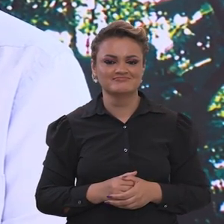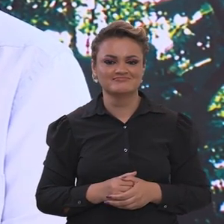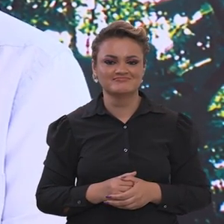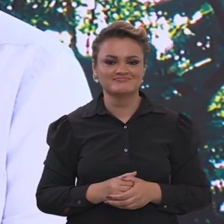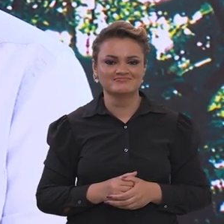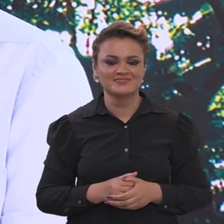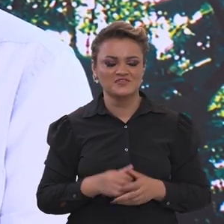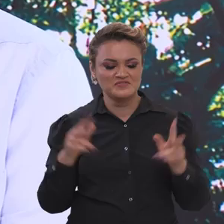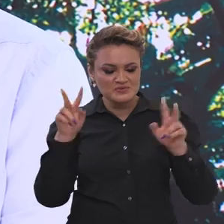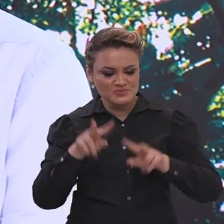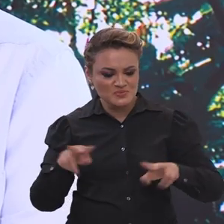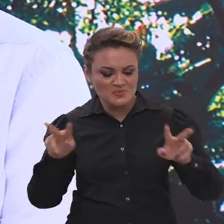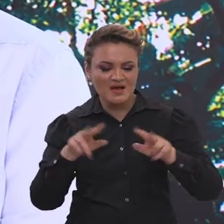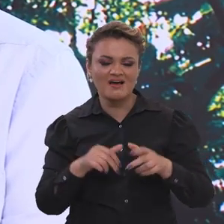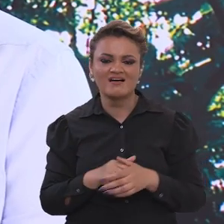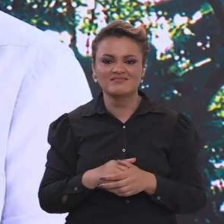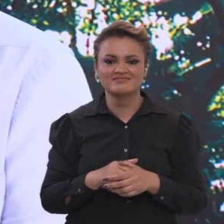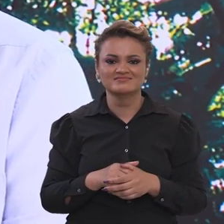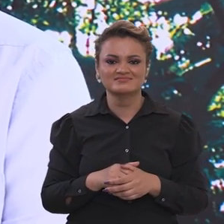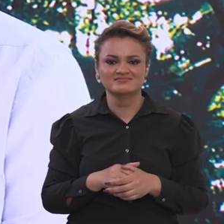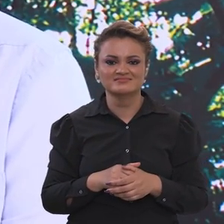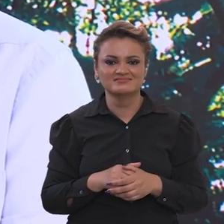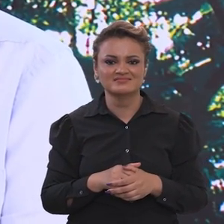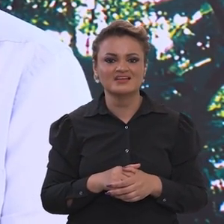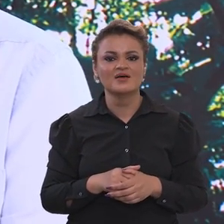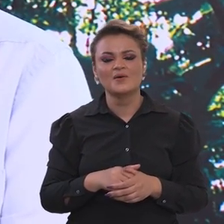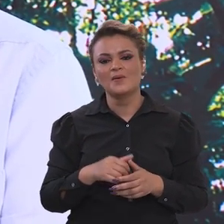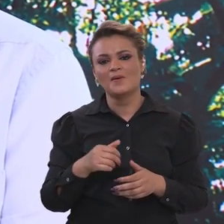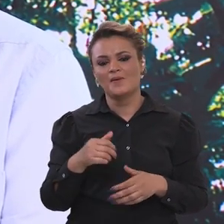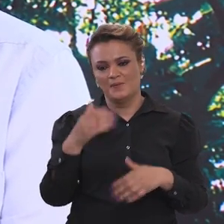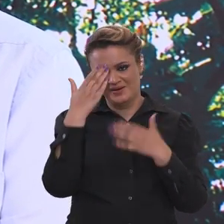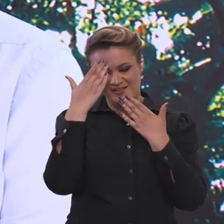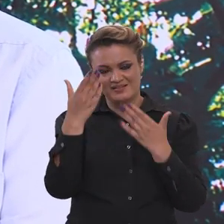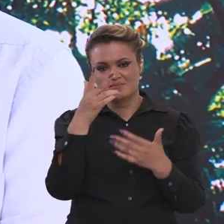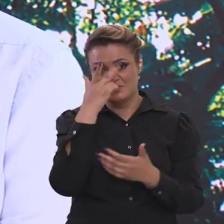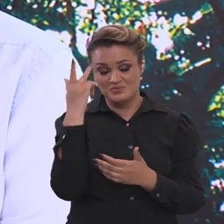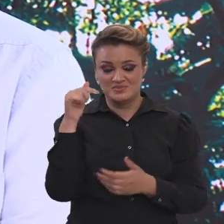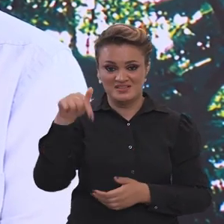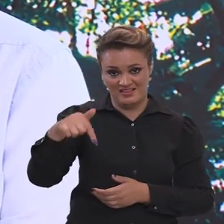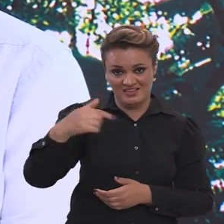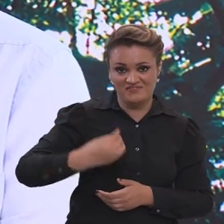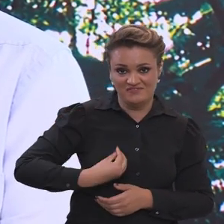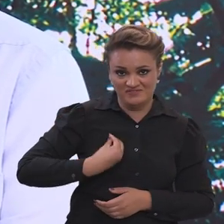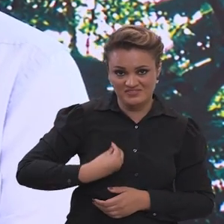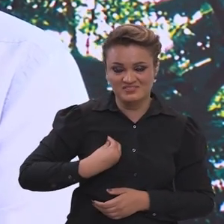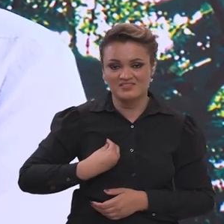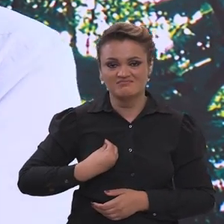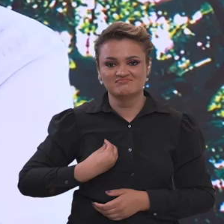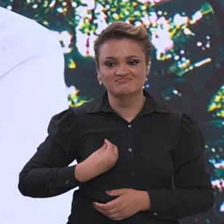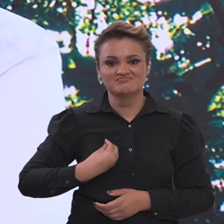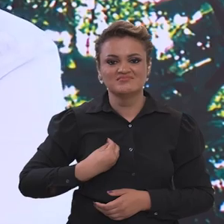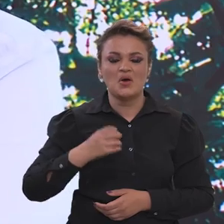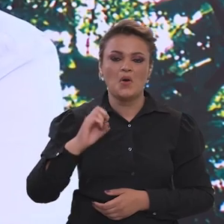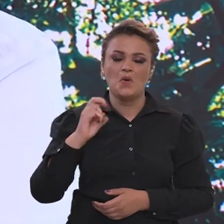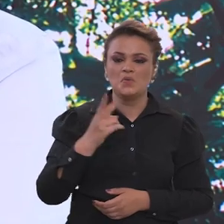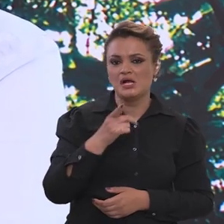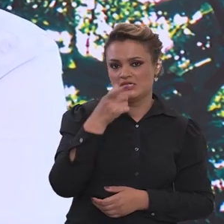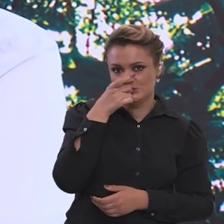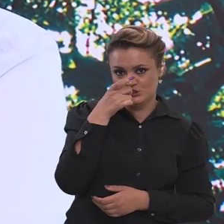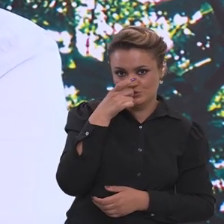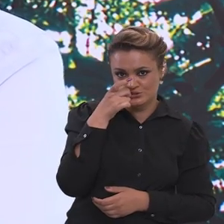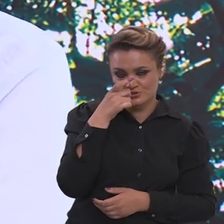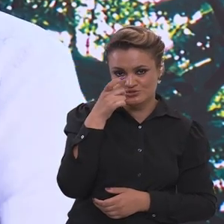sabores, seu visual. Quero agradecer a todos os brasileiros e brasileiras que estiveram aqui